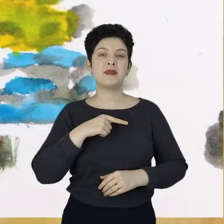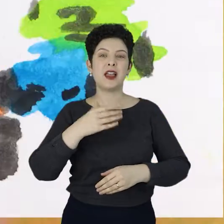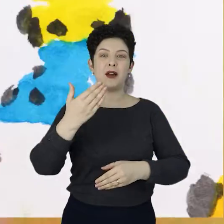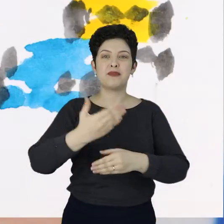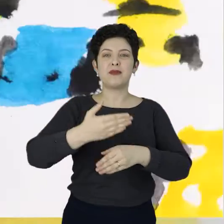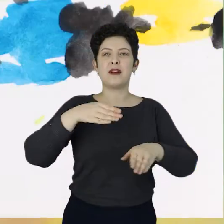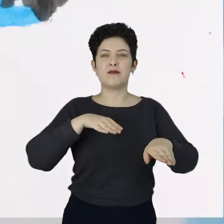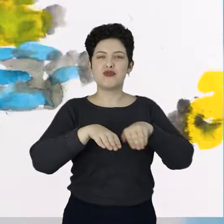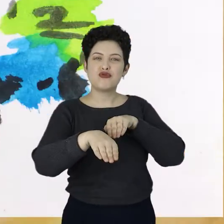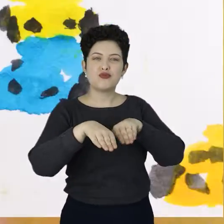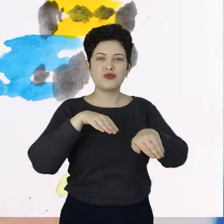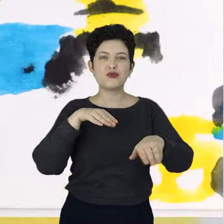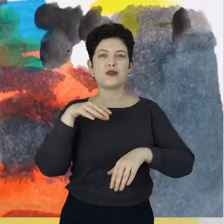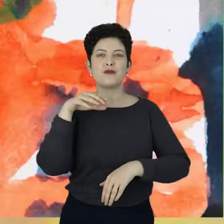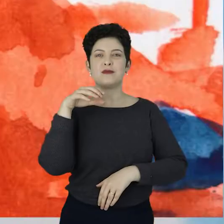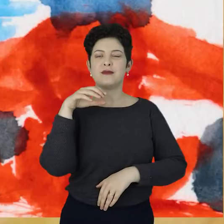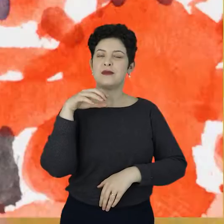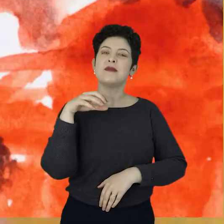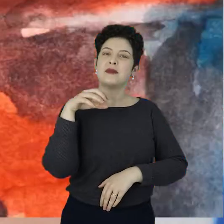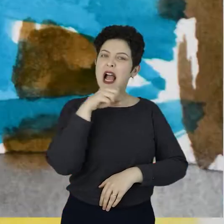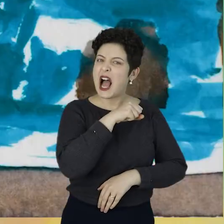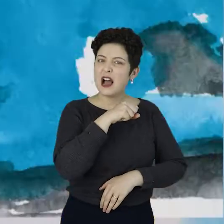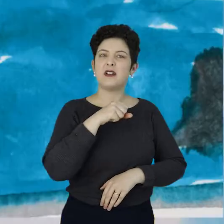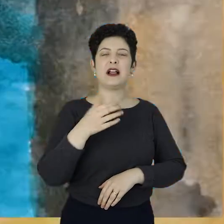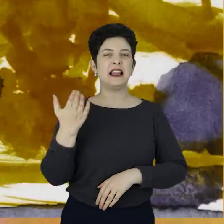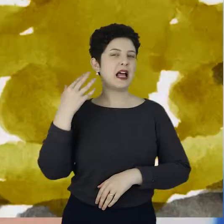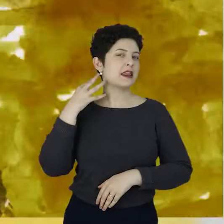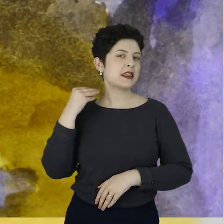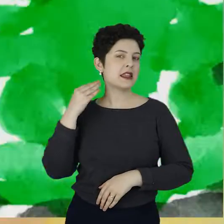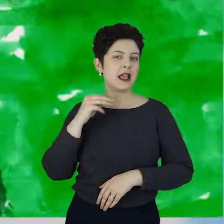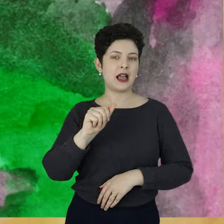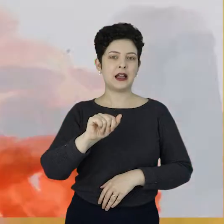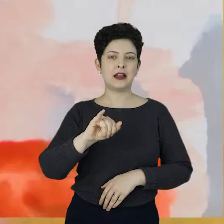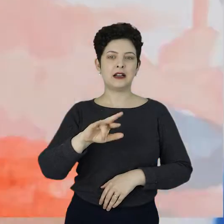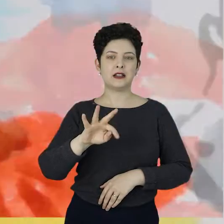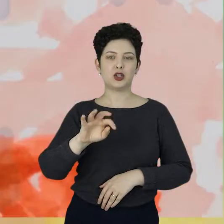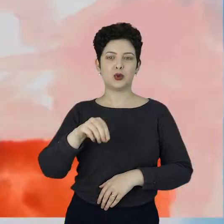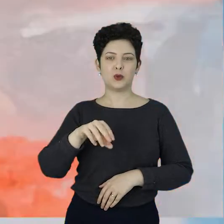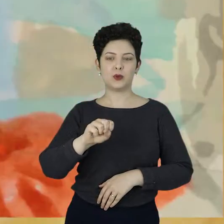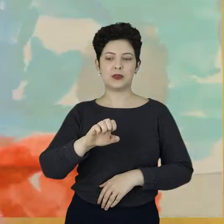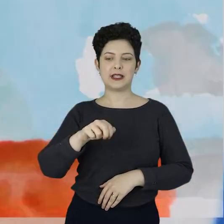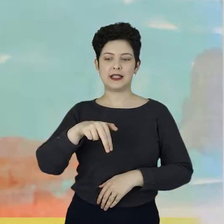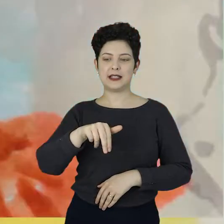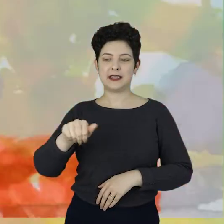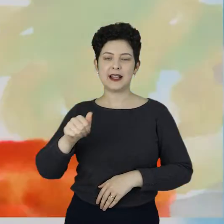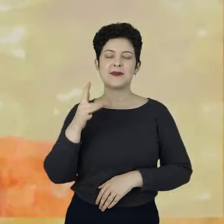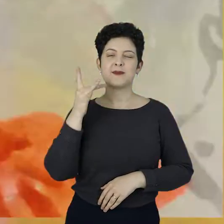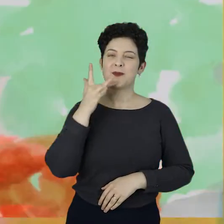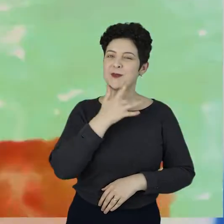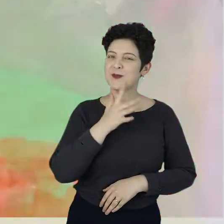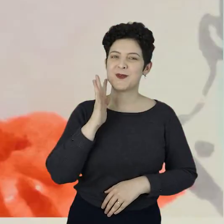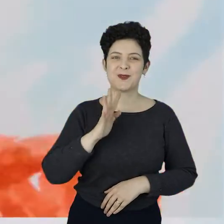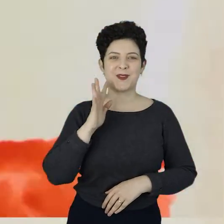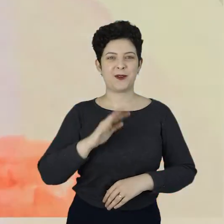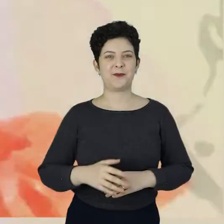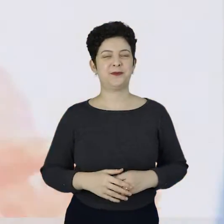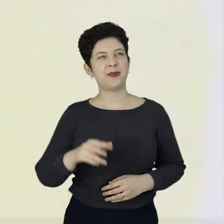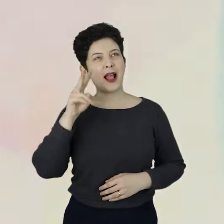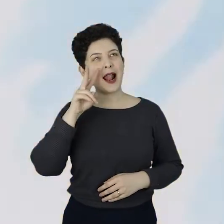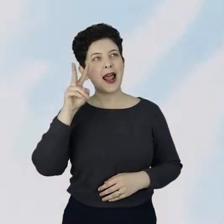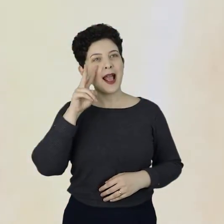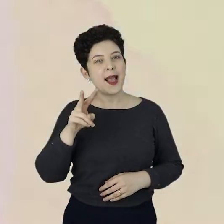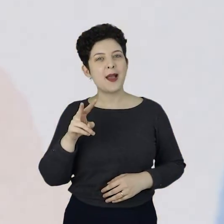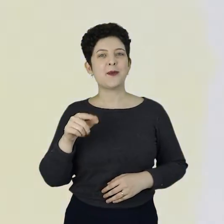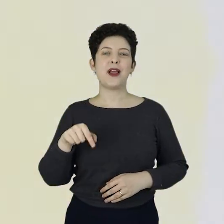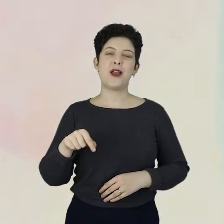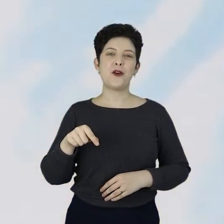Fórmula 1, todo mundo parava para assistir a Fórmula 1 na época do Ayrton Senna. Nossa, era muito gostoso. Eu me